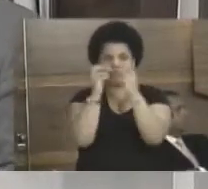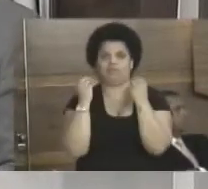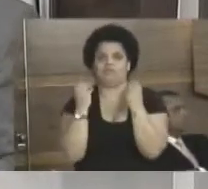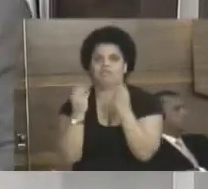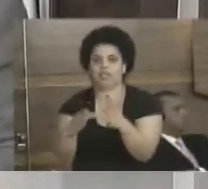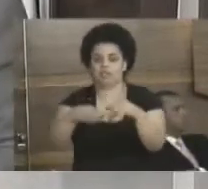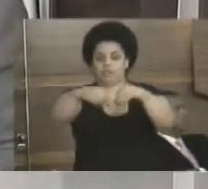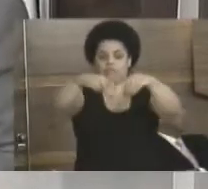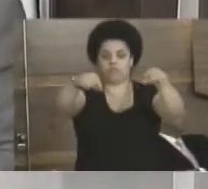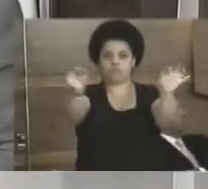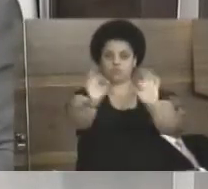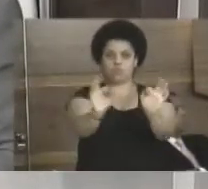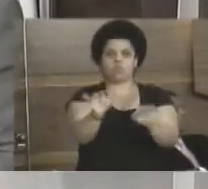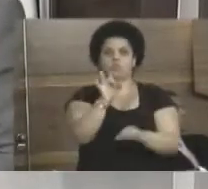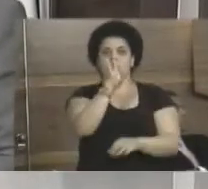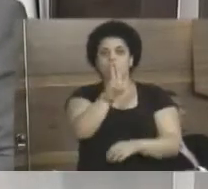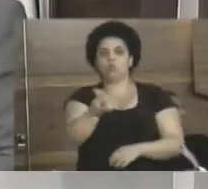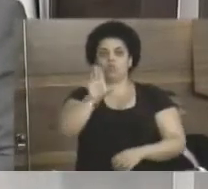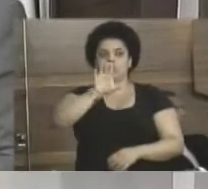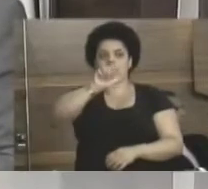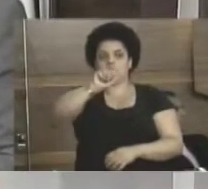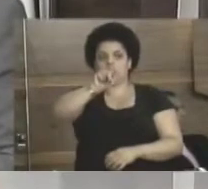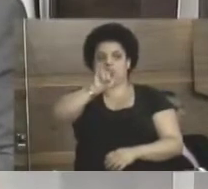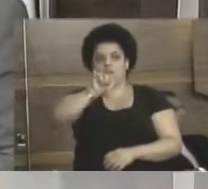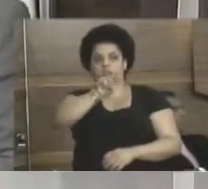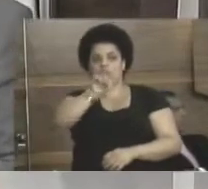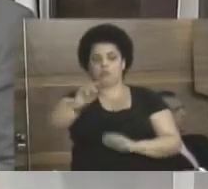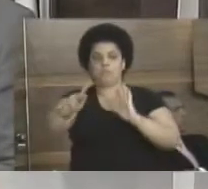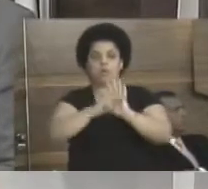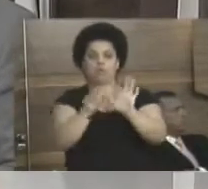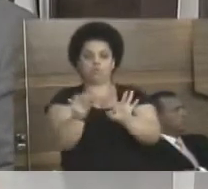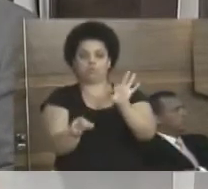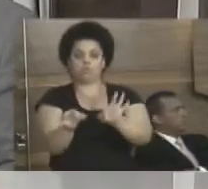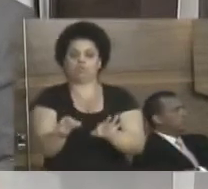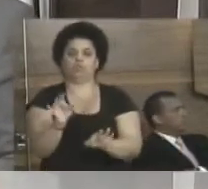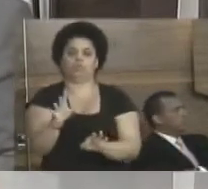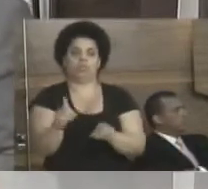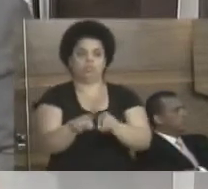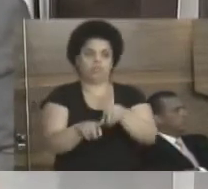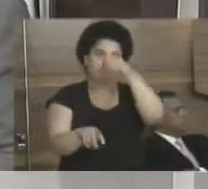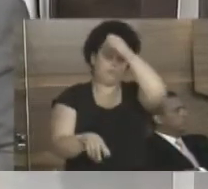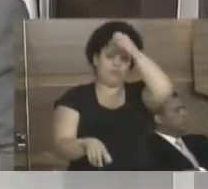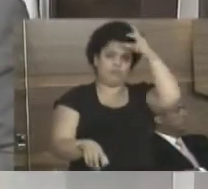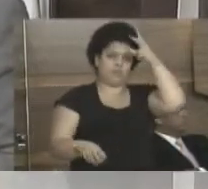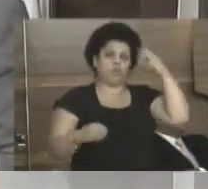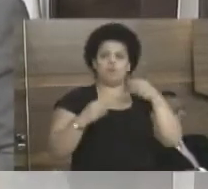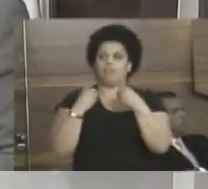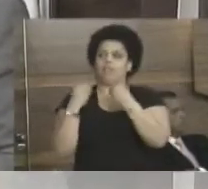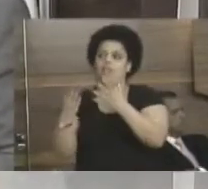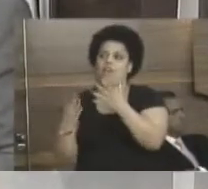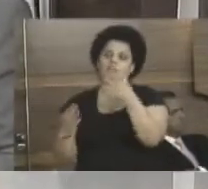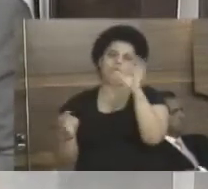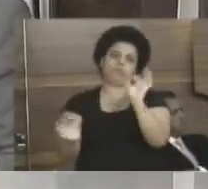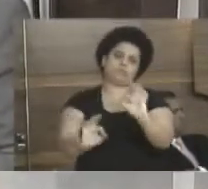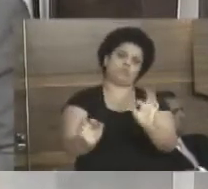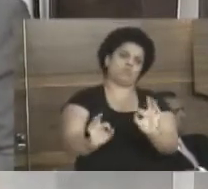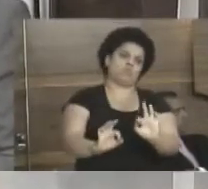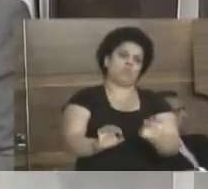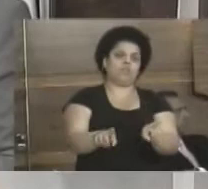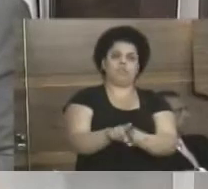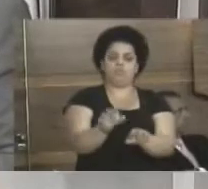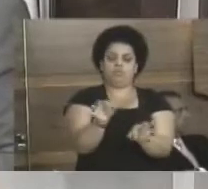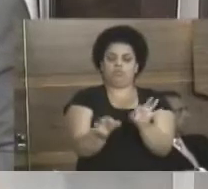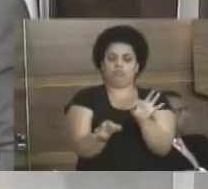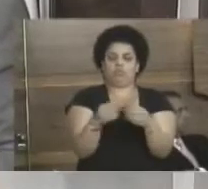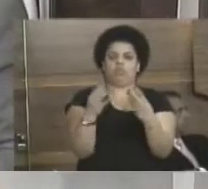ninguém. O uso capião é só através da justiça. Nem essa casa, nem a prefeitura, dá terreno público para ninguém, nem a